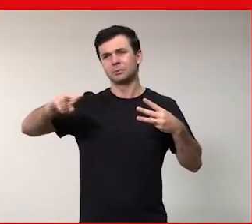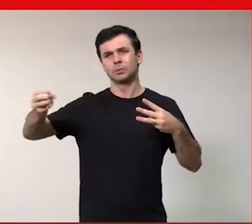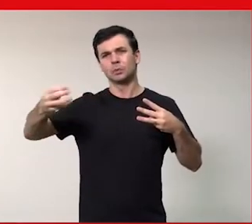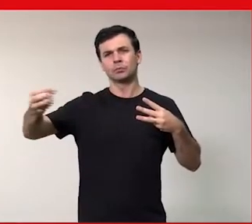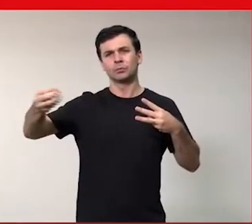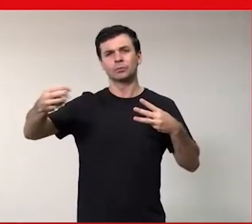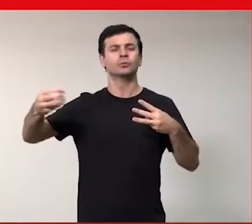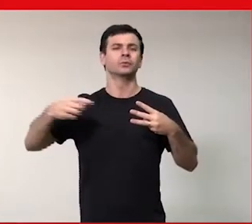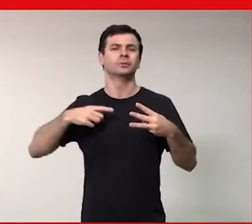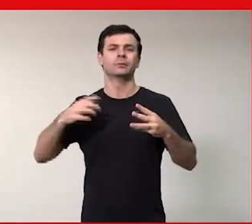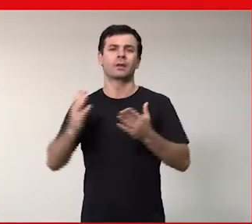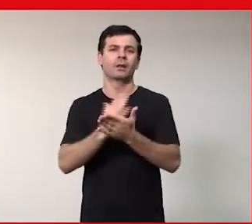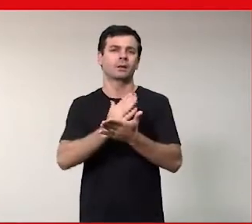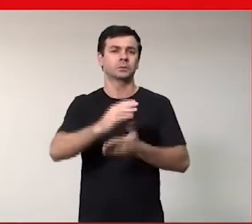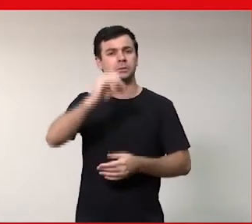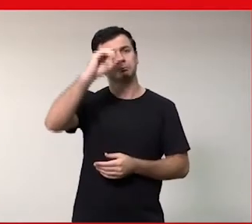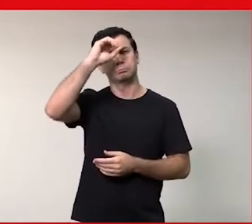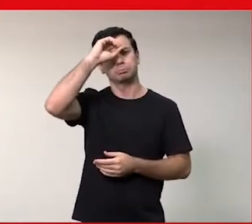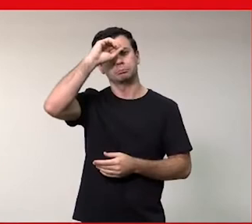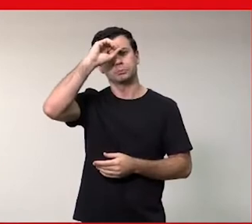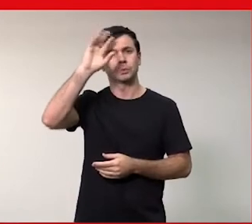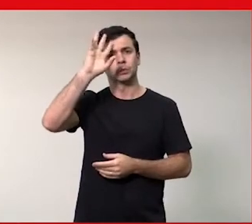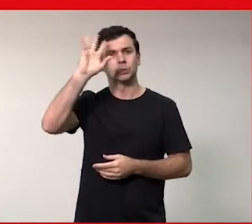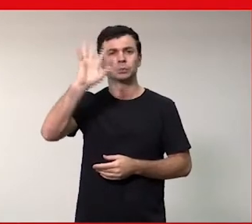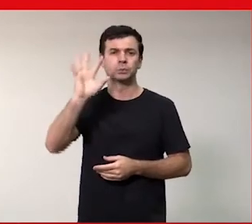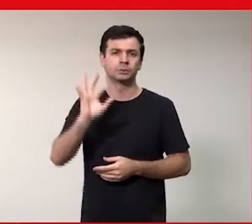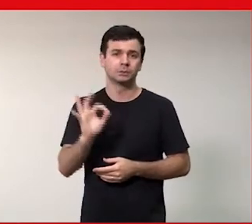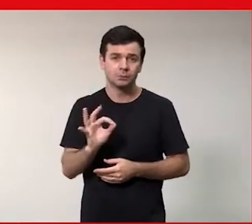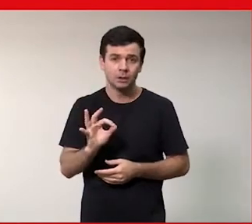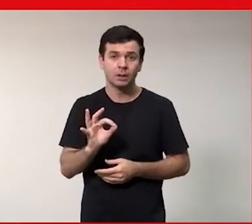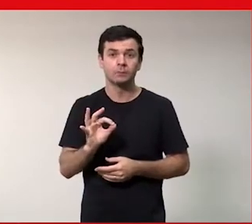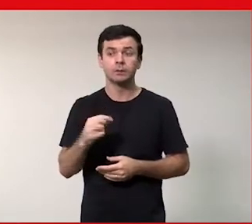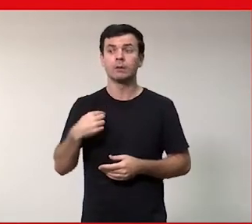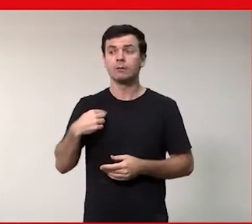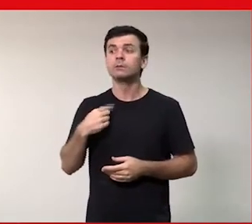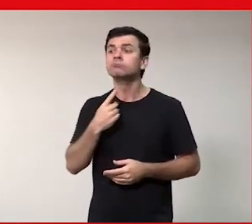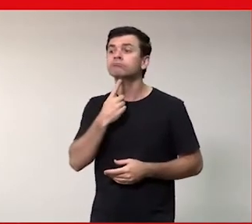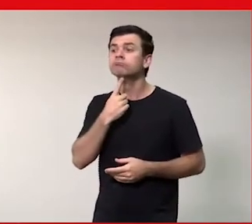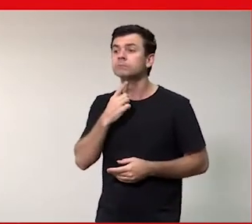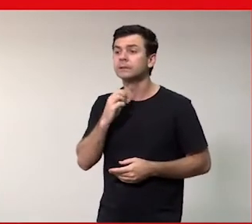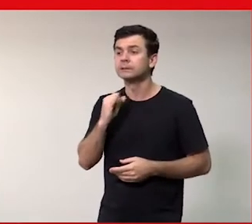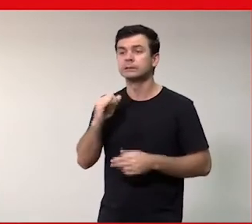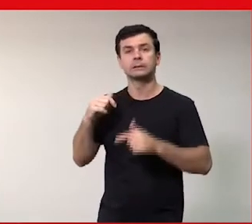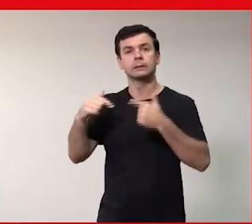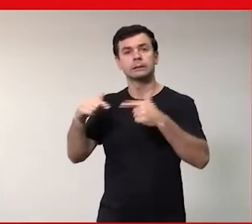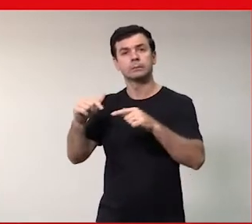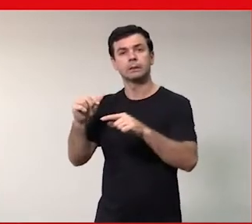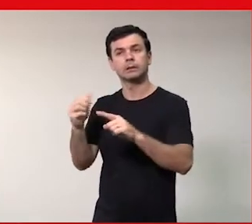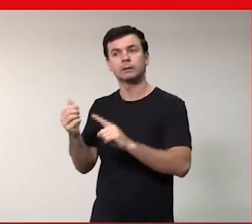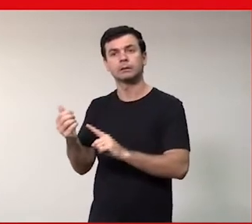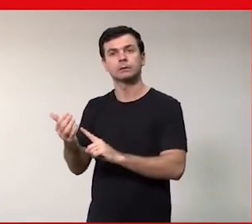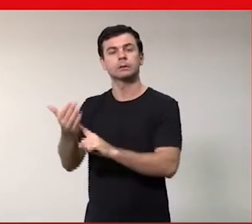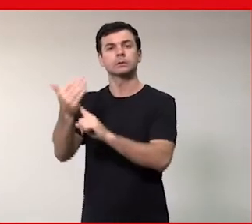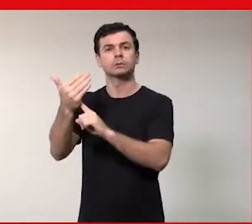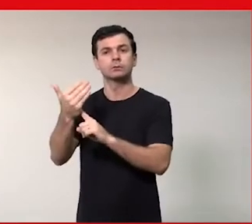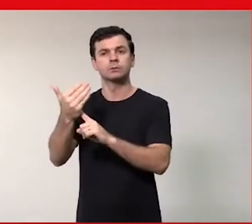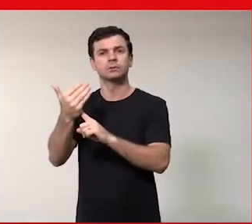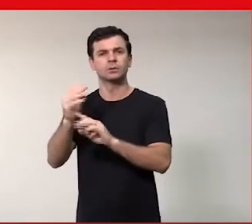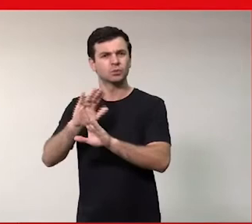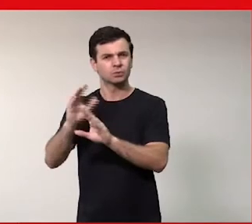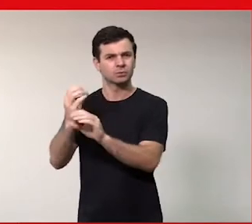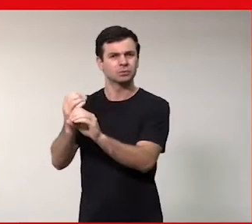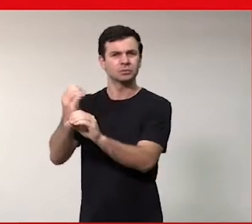sentido de o que é que você pode fazer para trabalhar nesse meio de tecnologia que não é diretamente engenharia mas que tem inúmeras